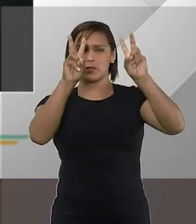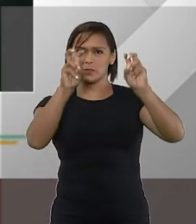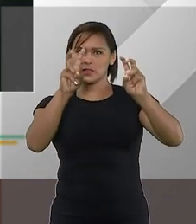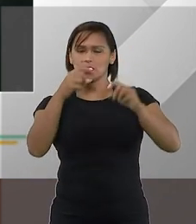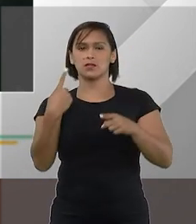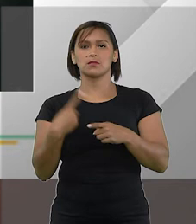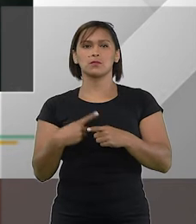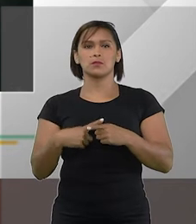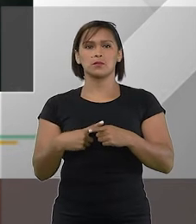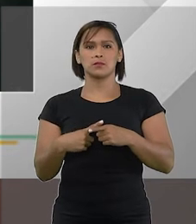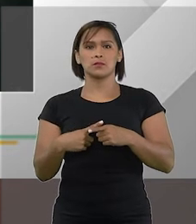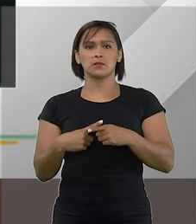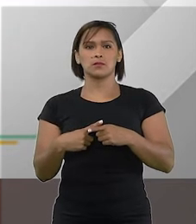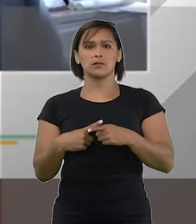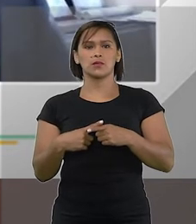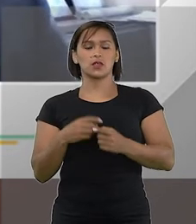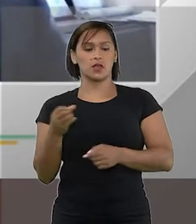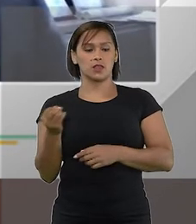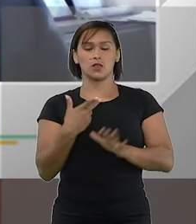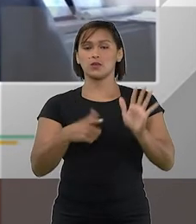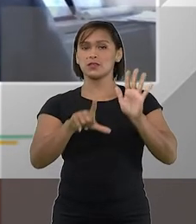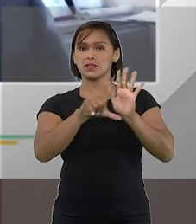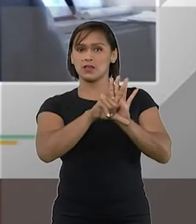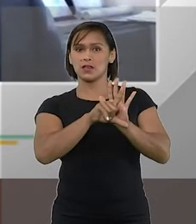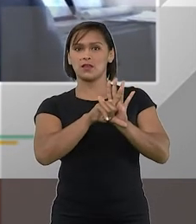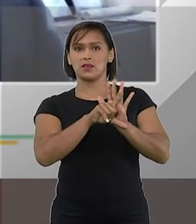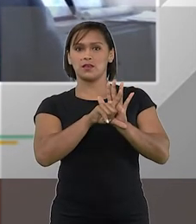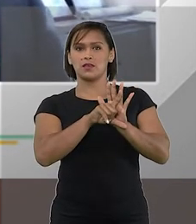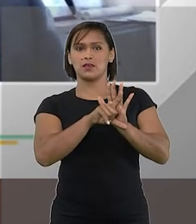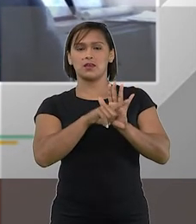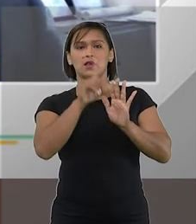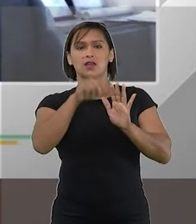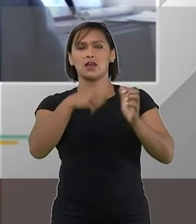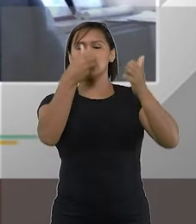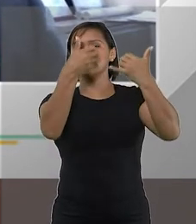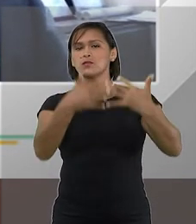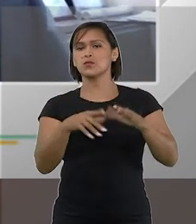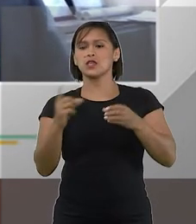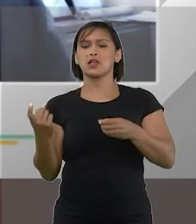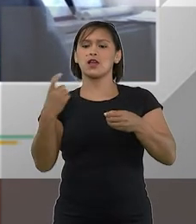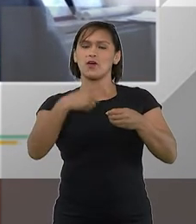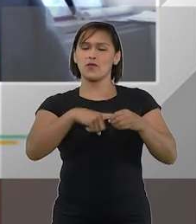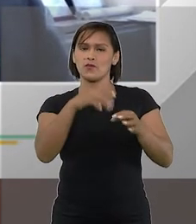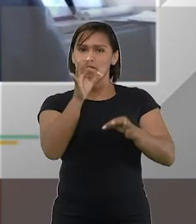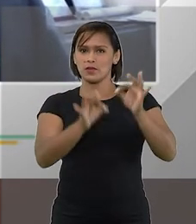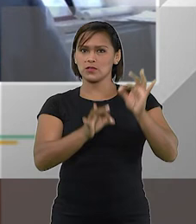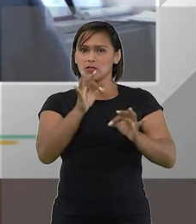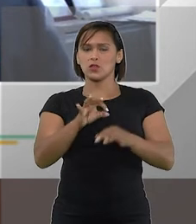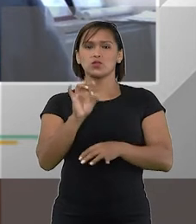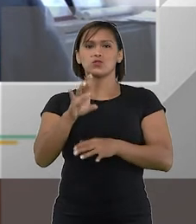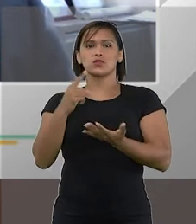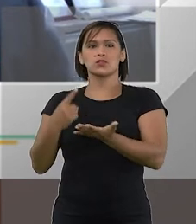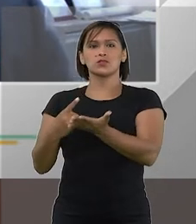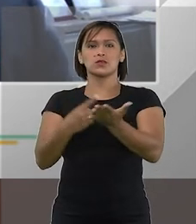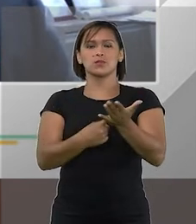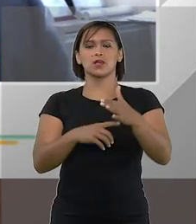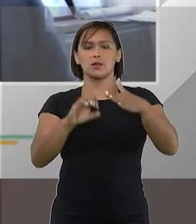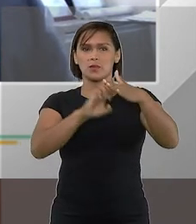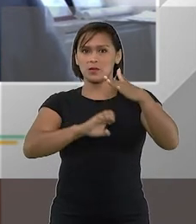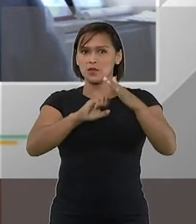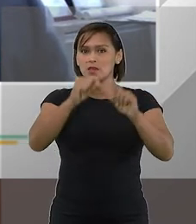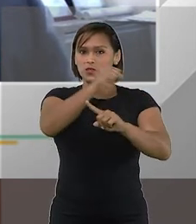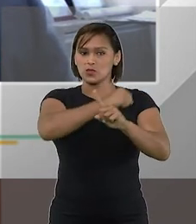sobre essa questão porque a nossa lei ela ela diz que a recuperação só se aplica para